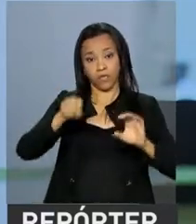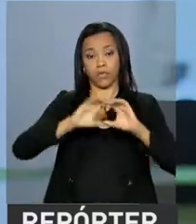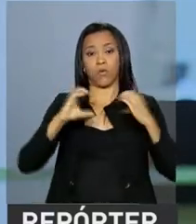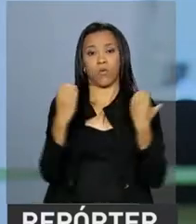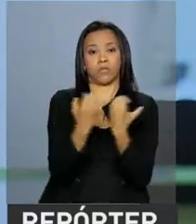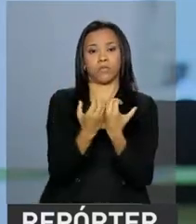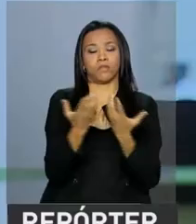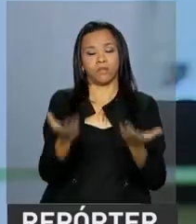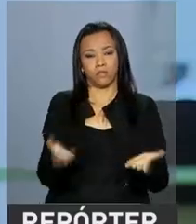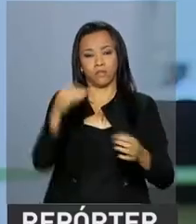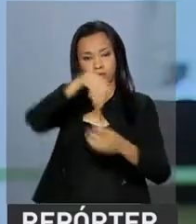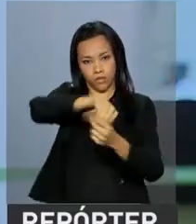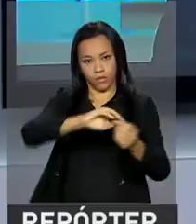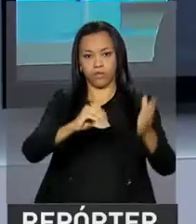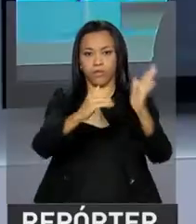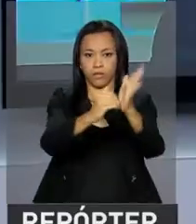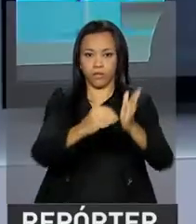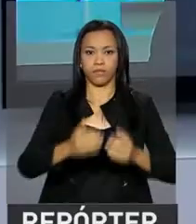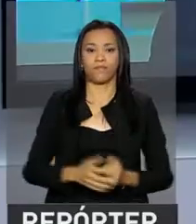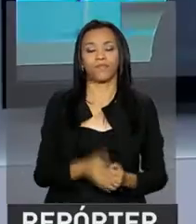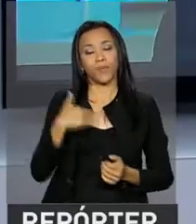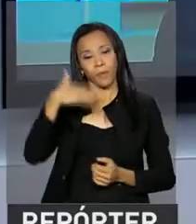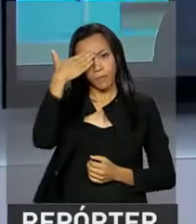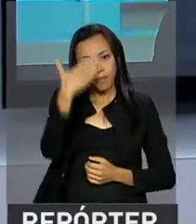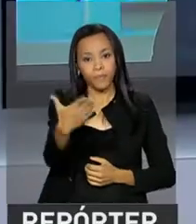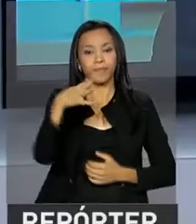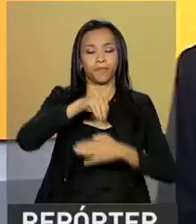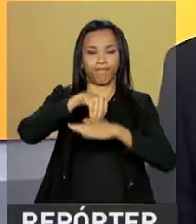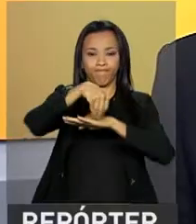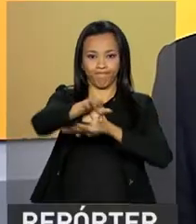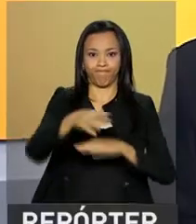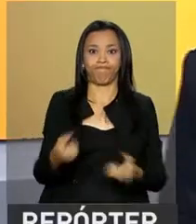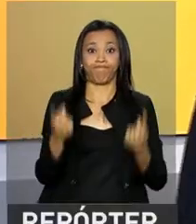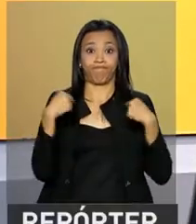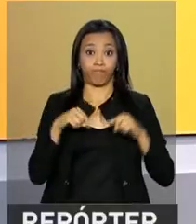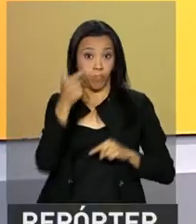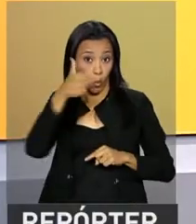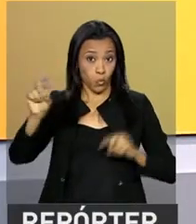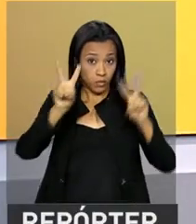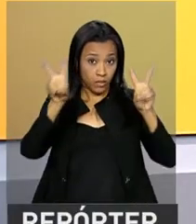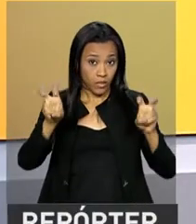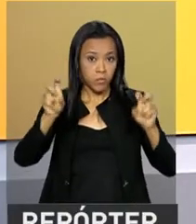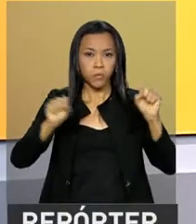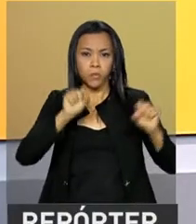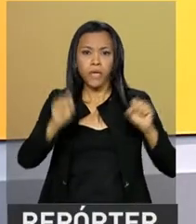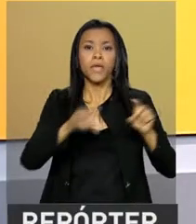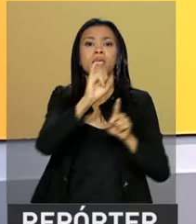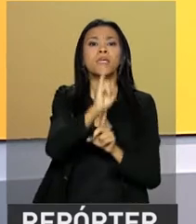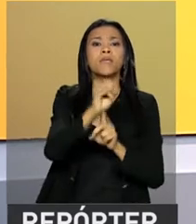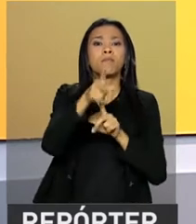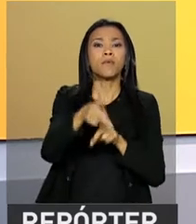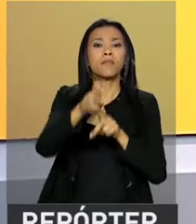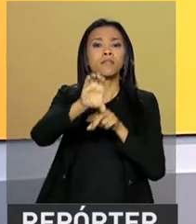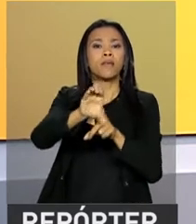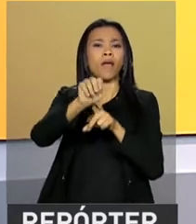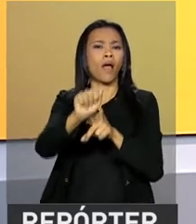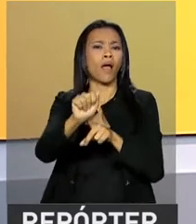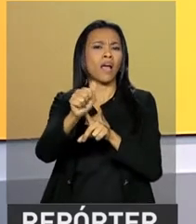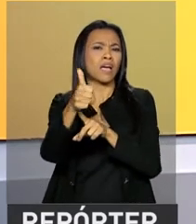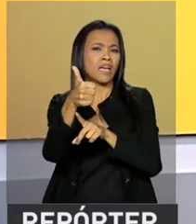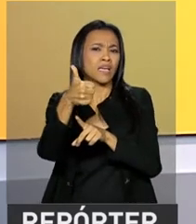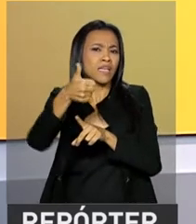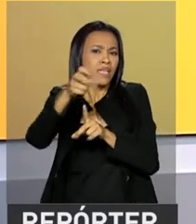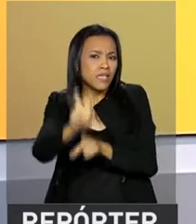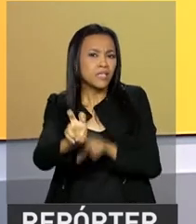do Senado. Eu volto com você, Leandro. Tá ok, Ney. Obrigado pelas suas informações. Falar de economia, o IPCA 15, que é a prévia